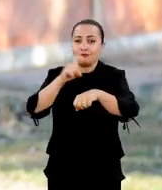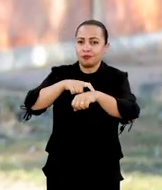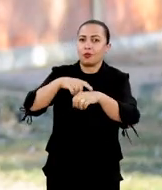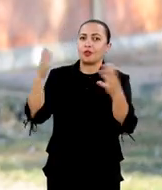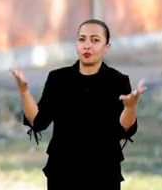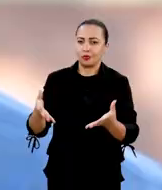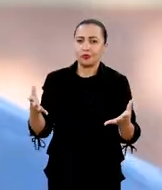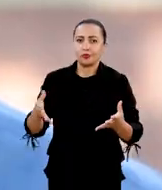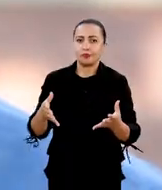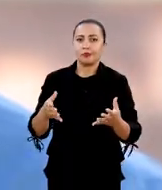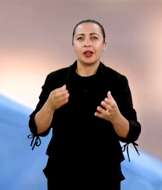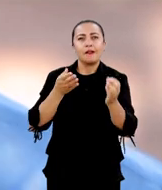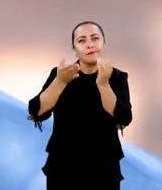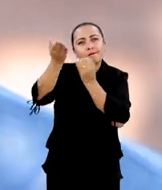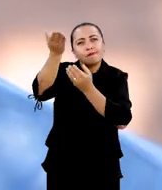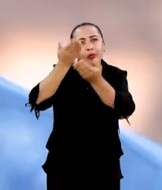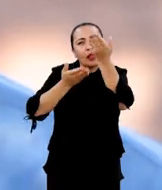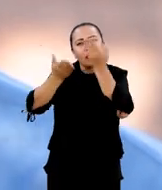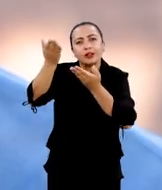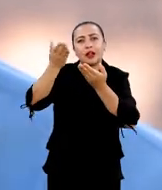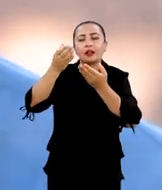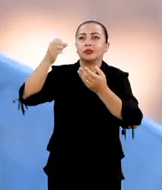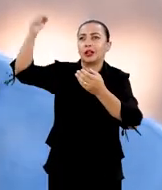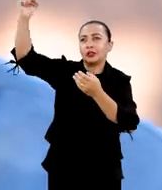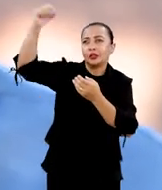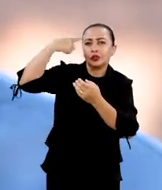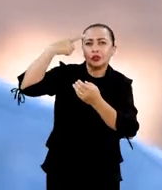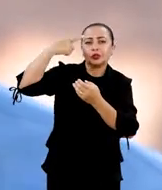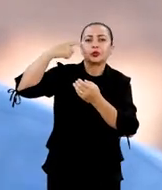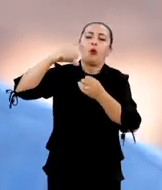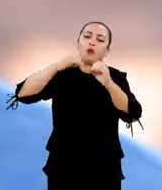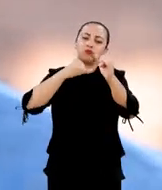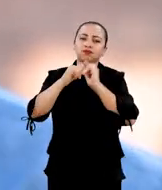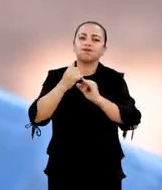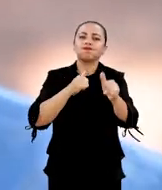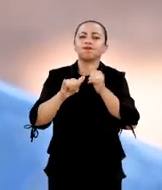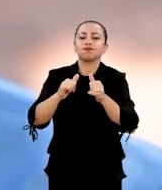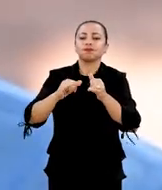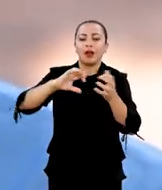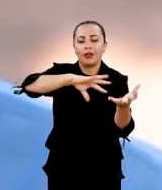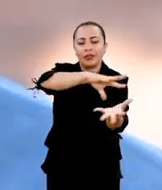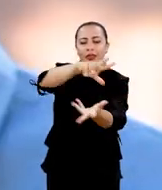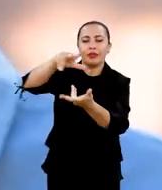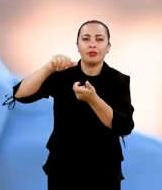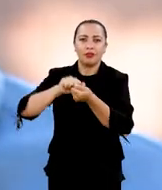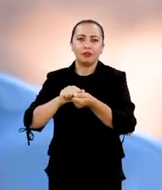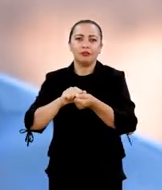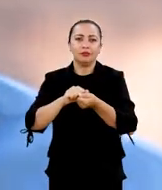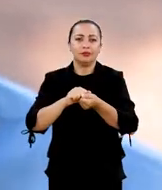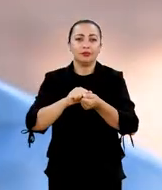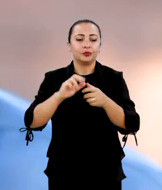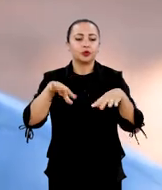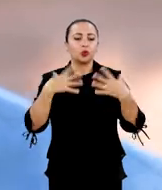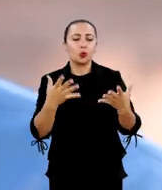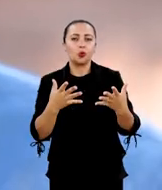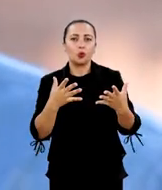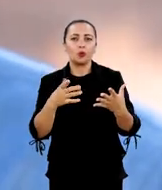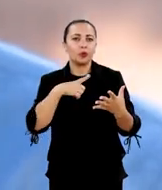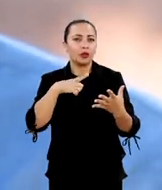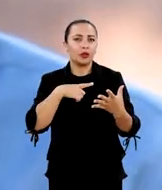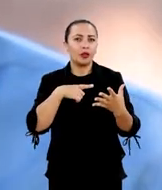tempo real, as interações das radiações cósmicas que vêm em direção à Terra. Então,